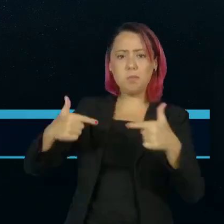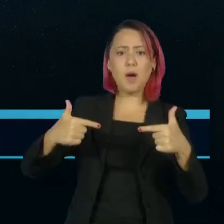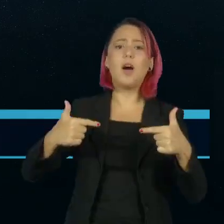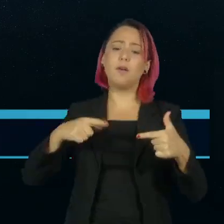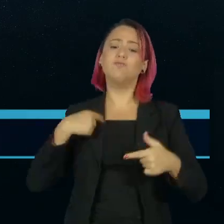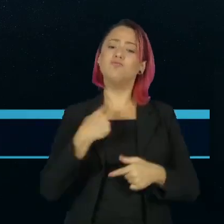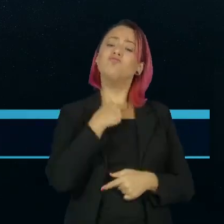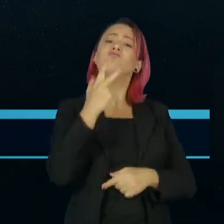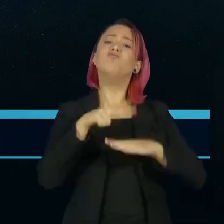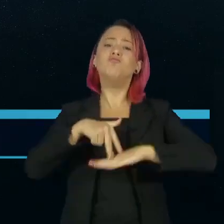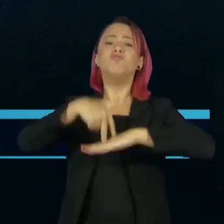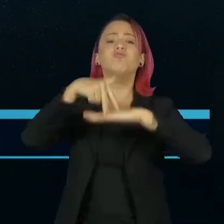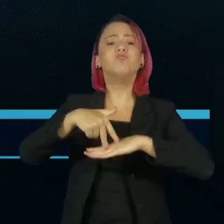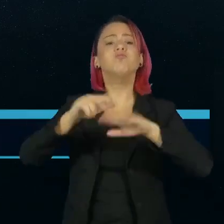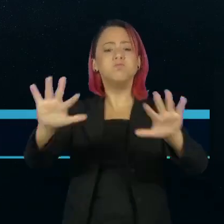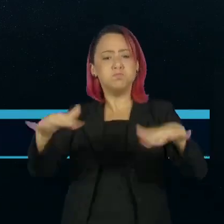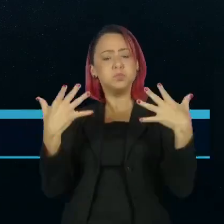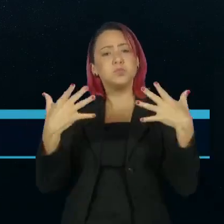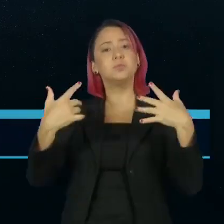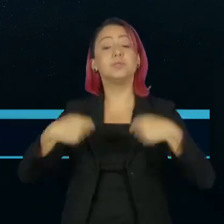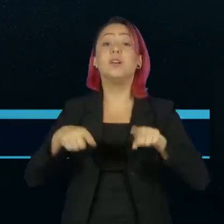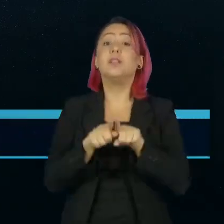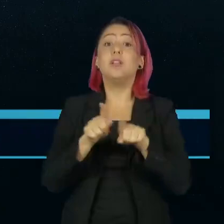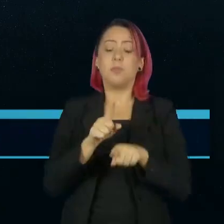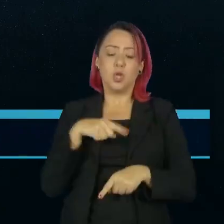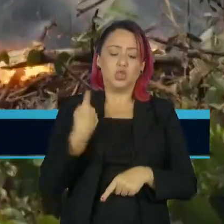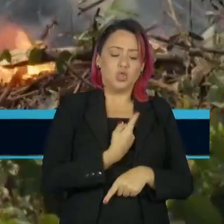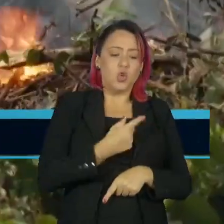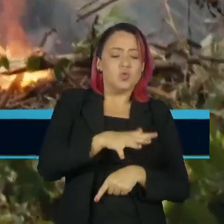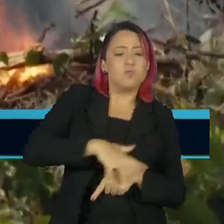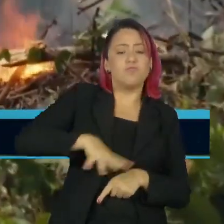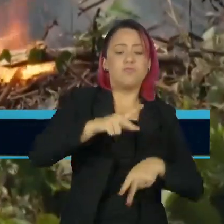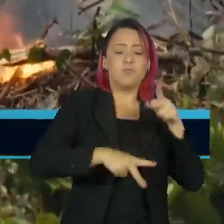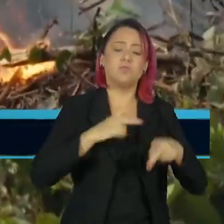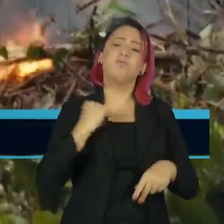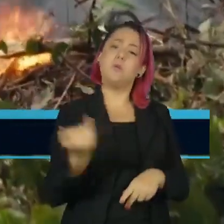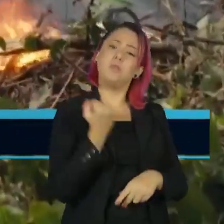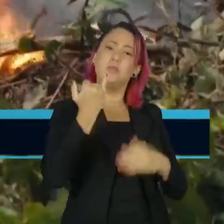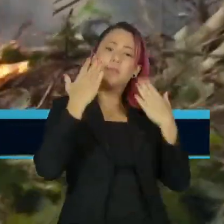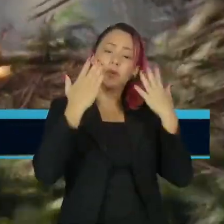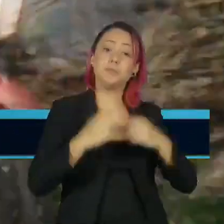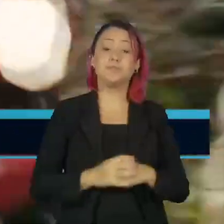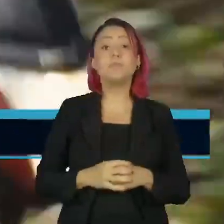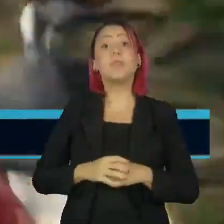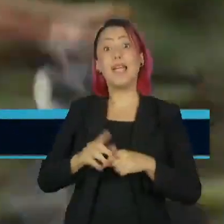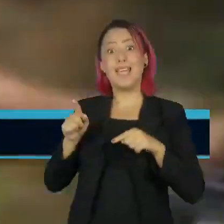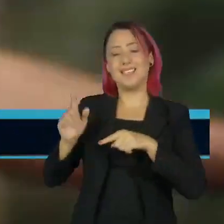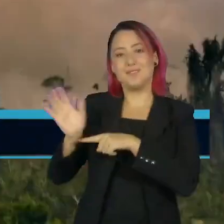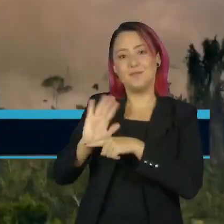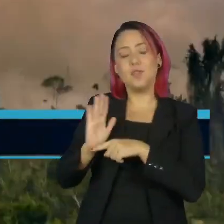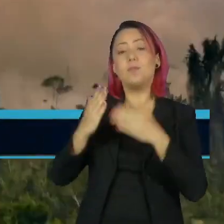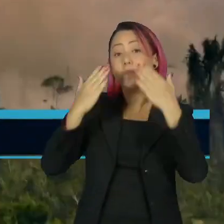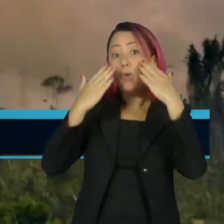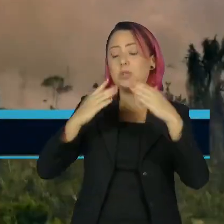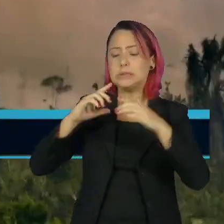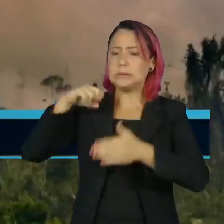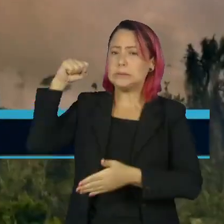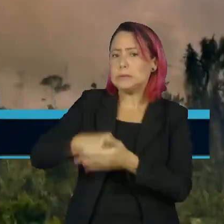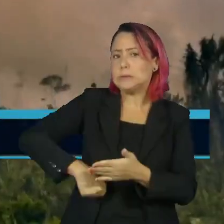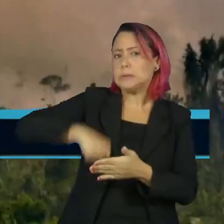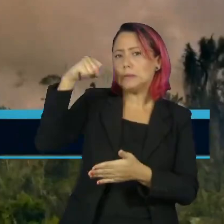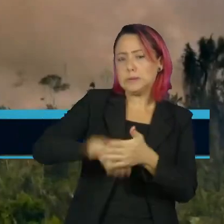está sendo ouvida, mostrar a importância dos nossos territórios. O território conta a história da luta do povo